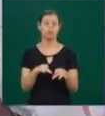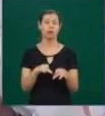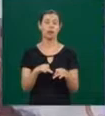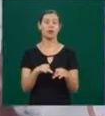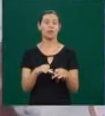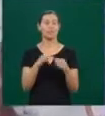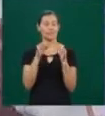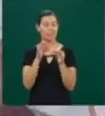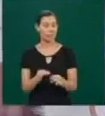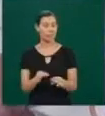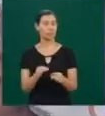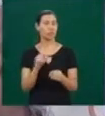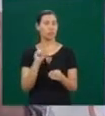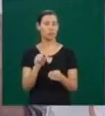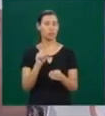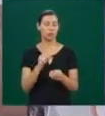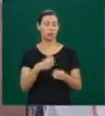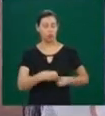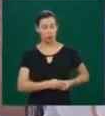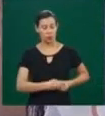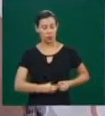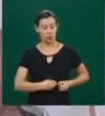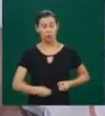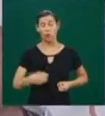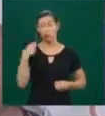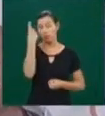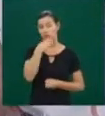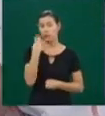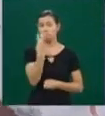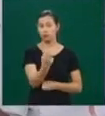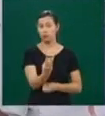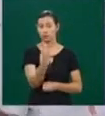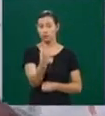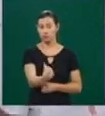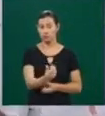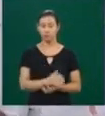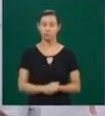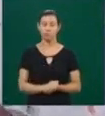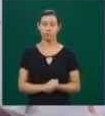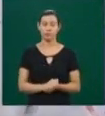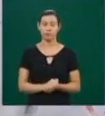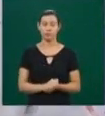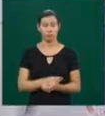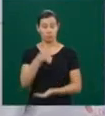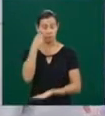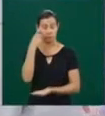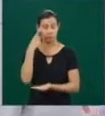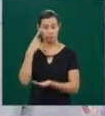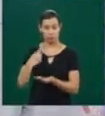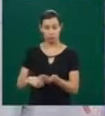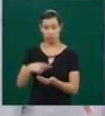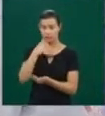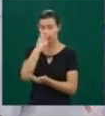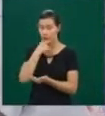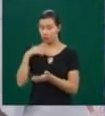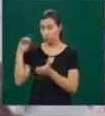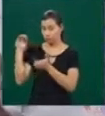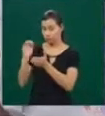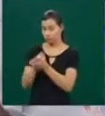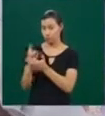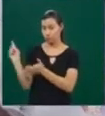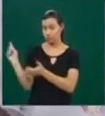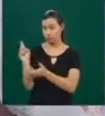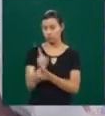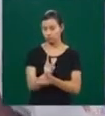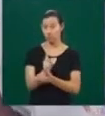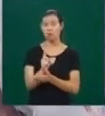ovular praticamente dentro das próximas 36 horas. E aí nós programamos. O companheiro dela vem, faz